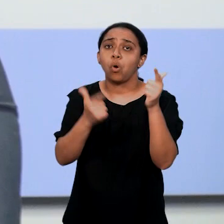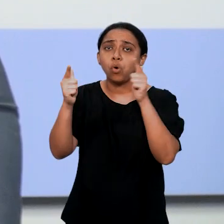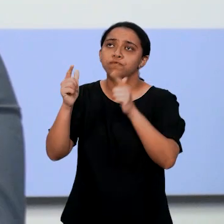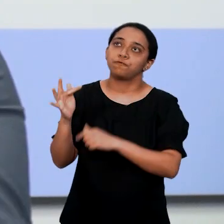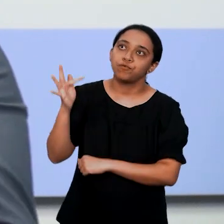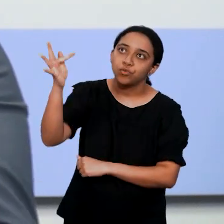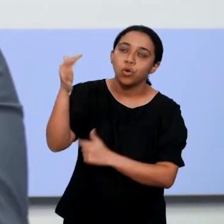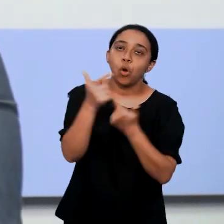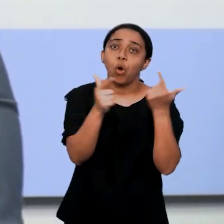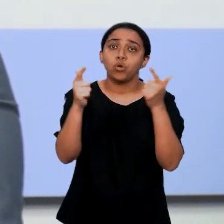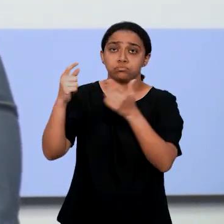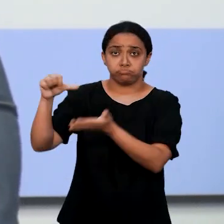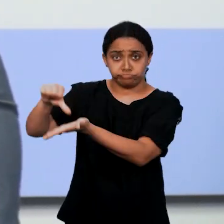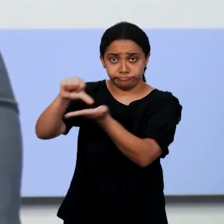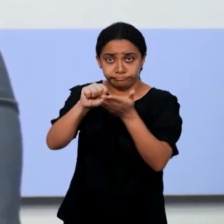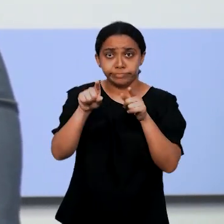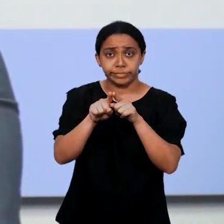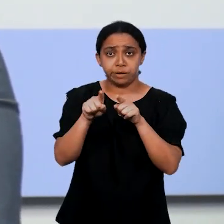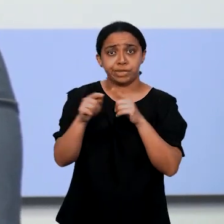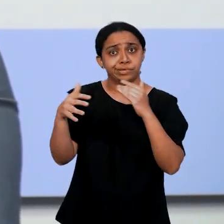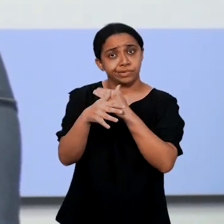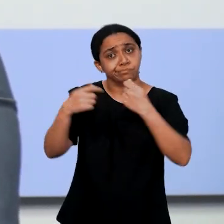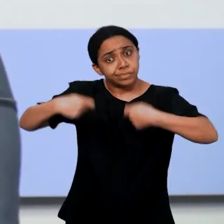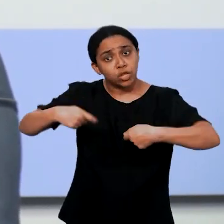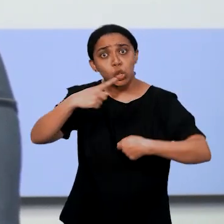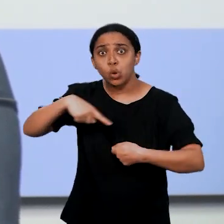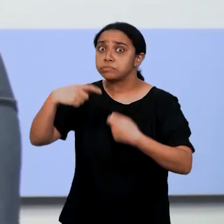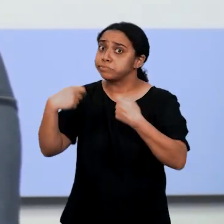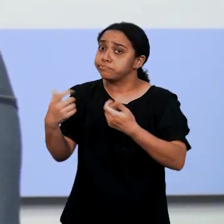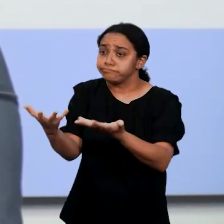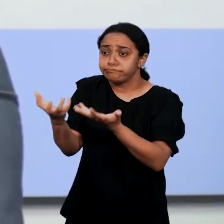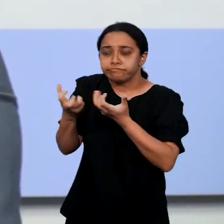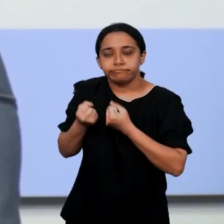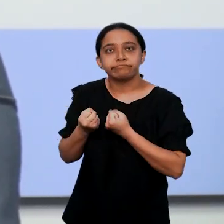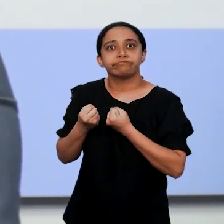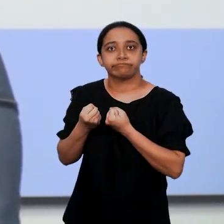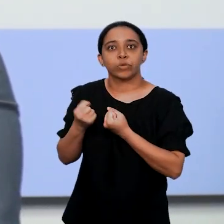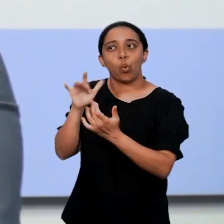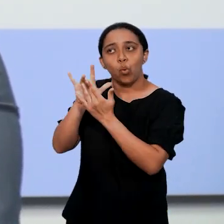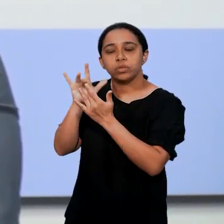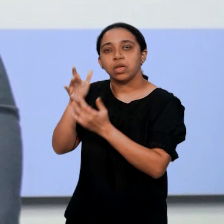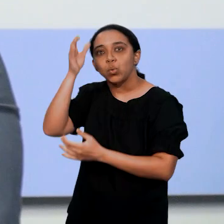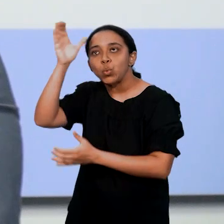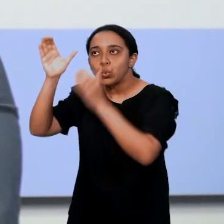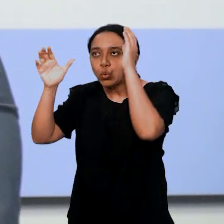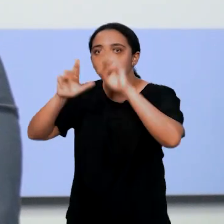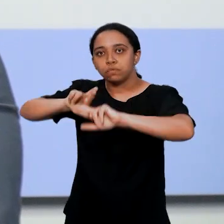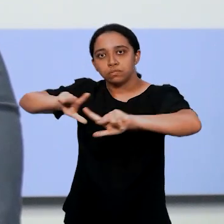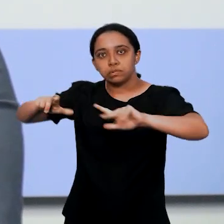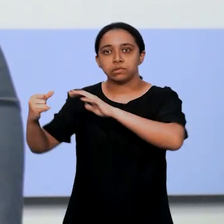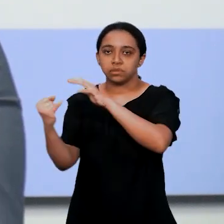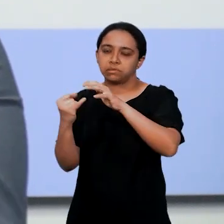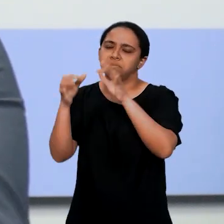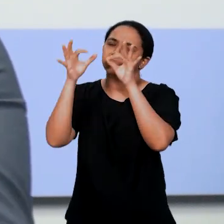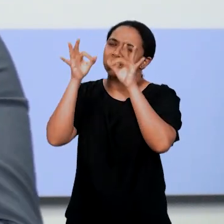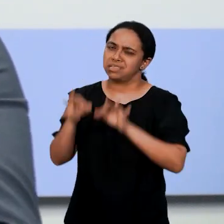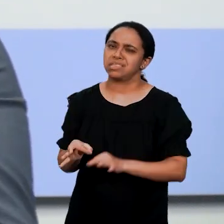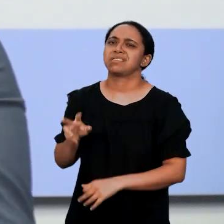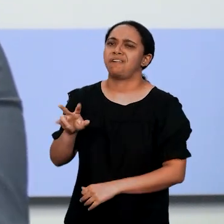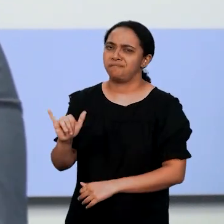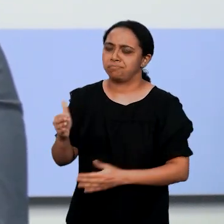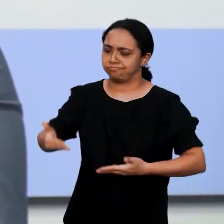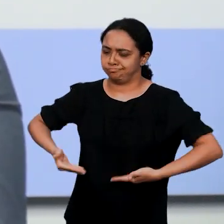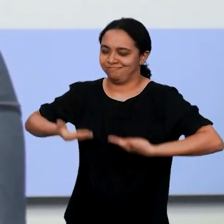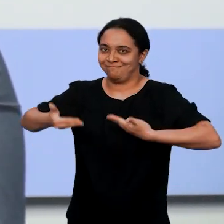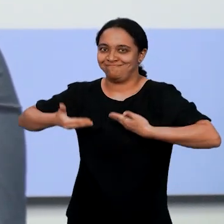campi, em outras cidades. Então, nós precisamos estar muito abertos para receber essas culturas internacionais. Então, isso